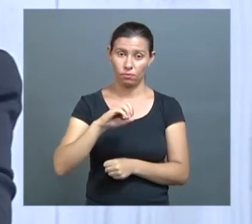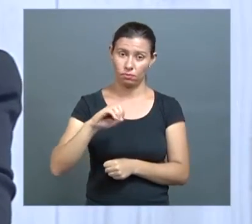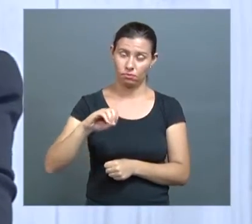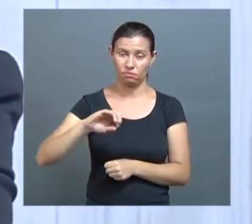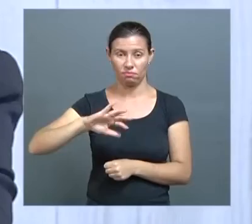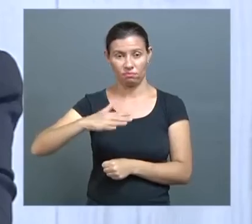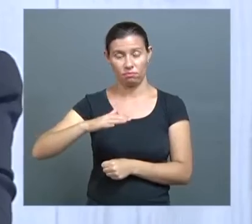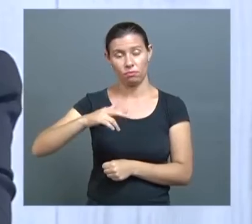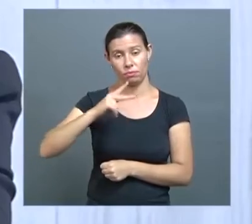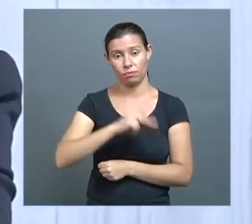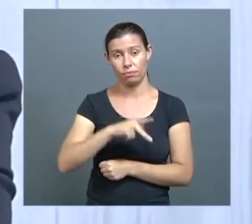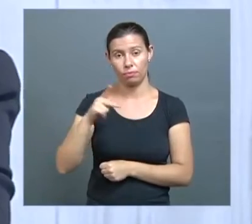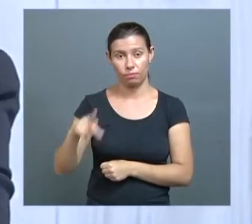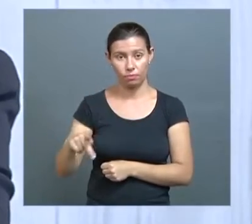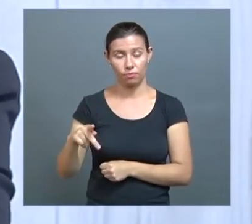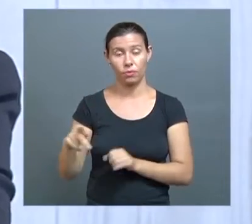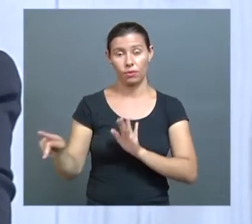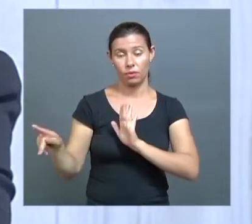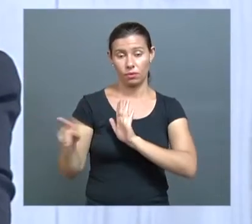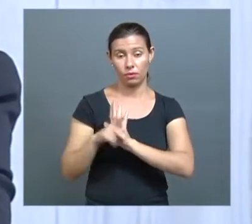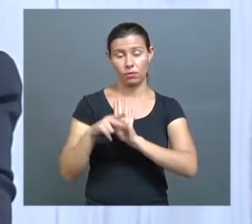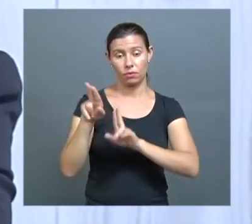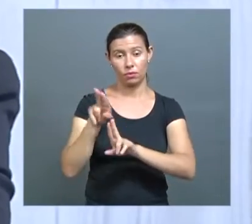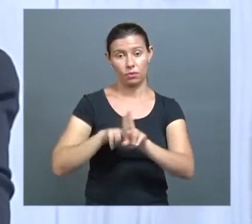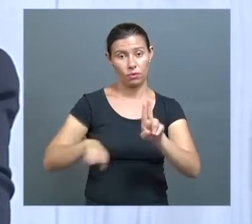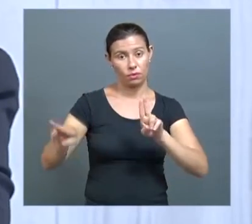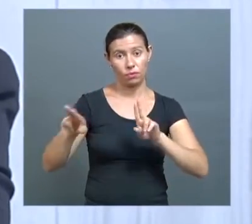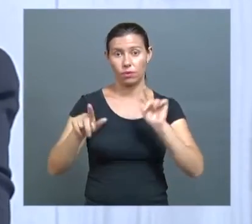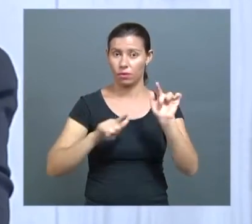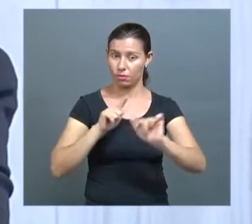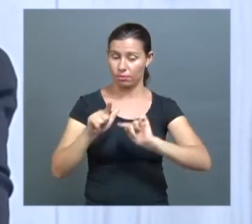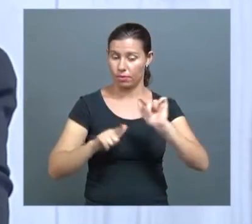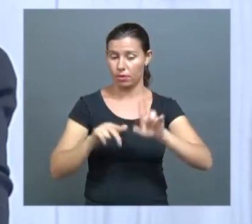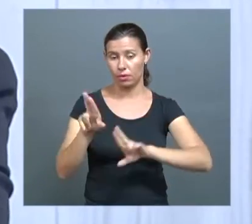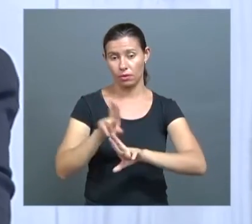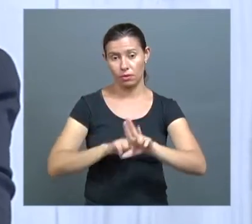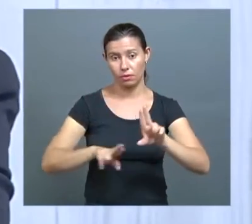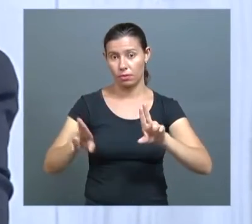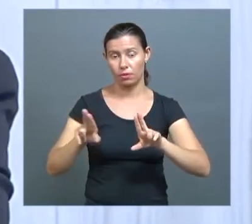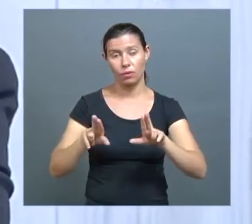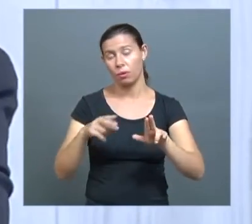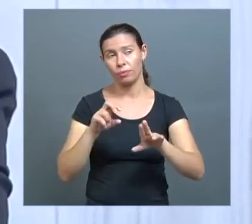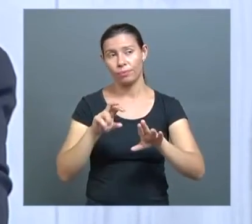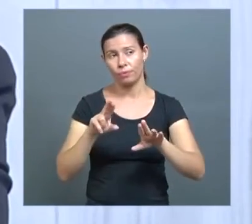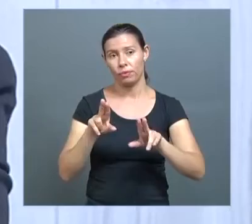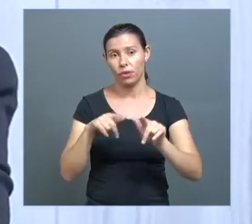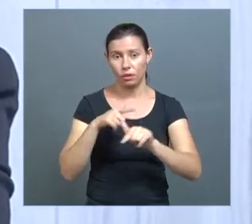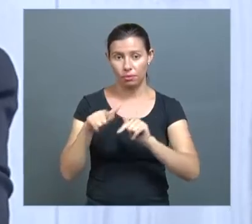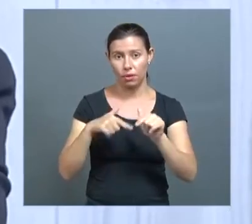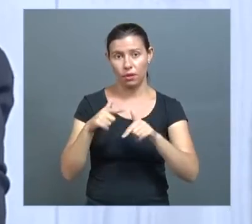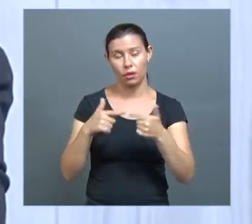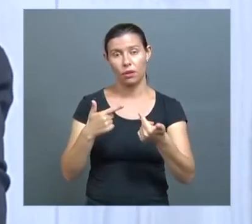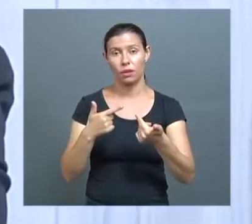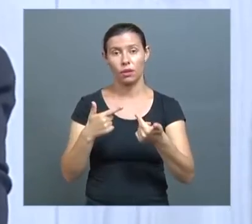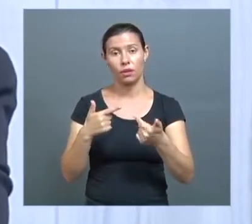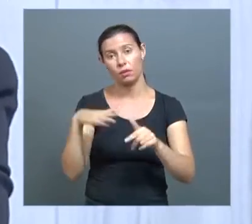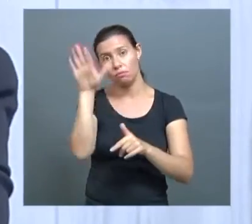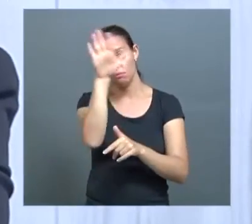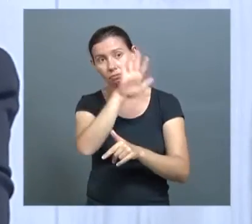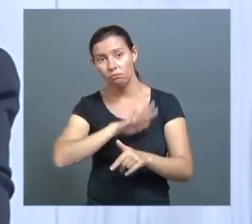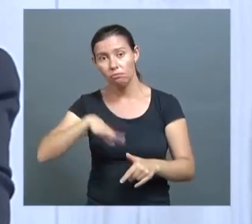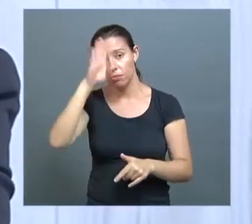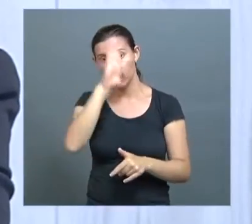em regime de dedicação exclusiva que estavam fazendo o plantão hospitalar. Isso nacionalmente.